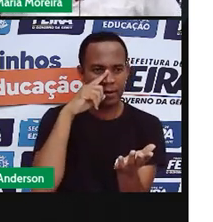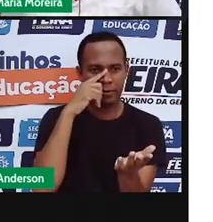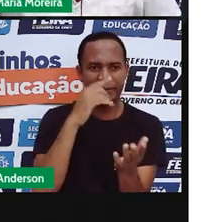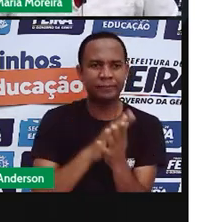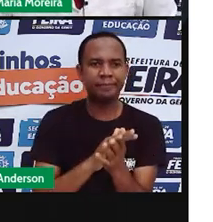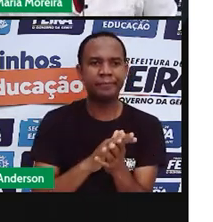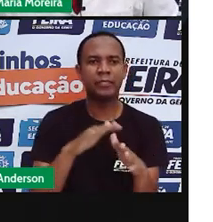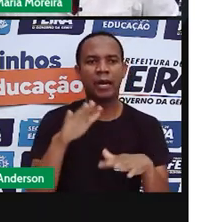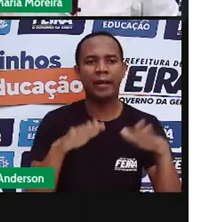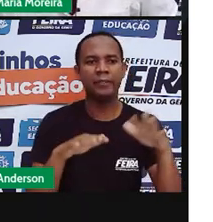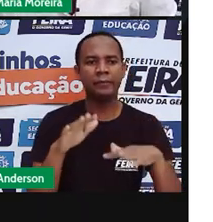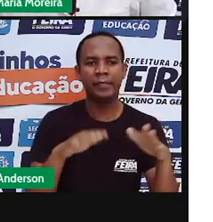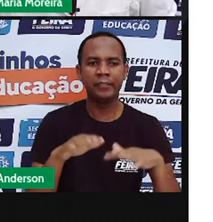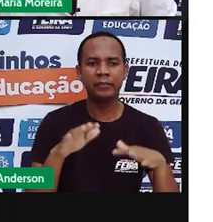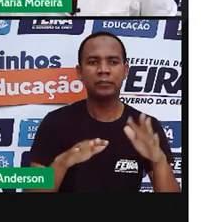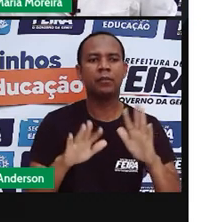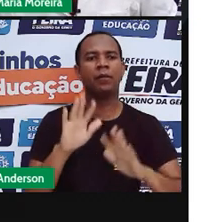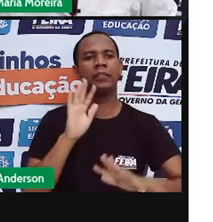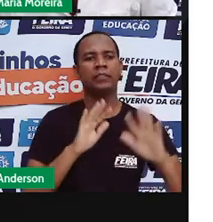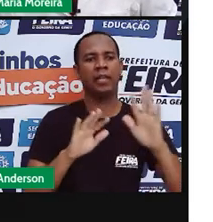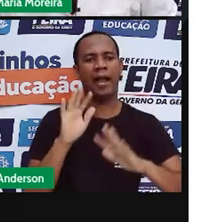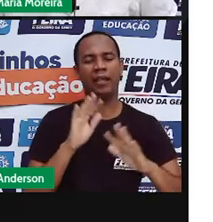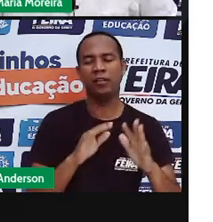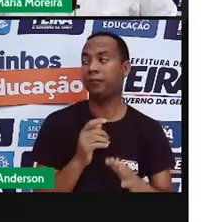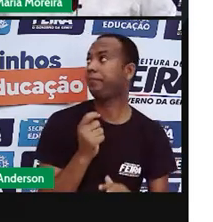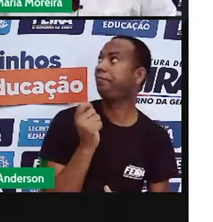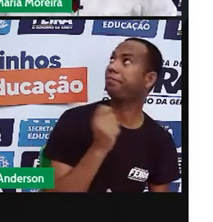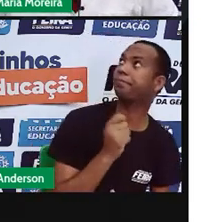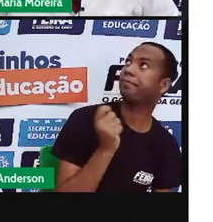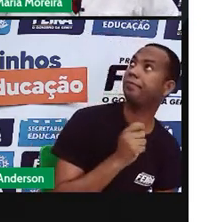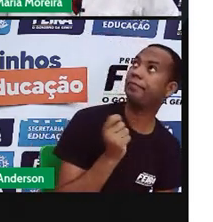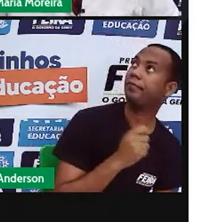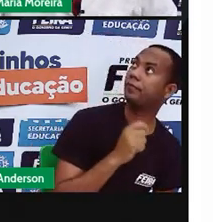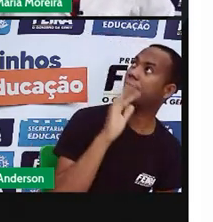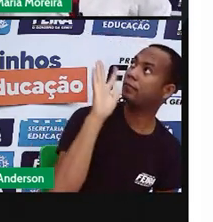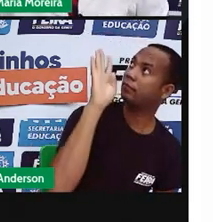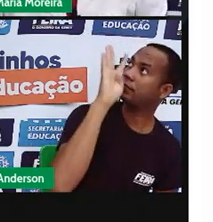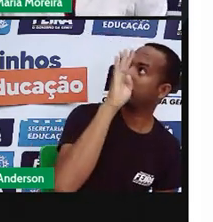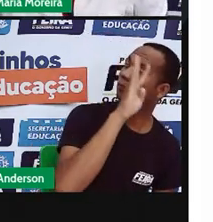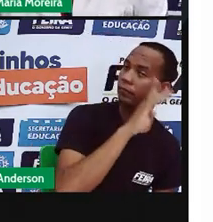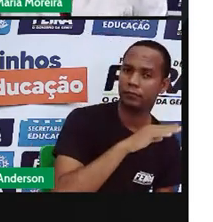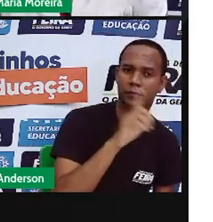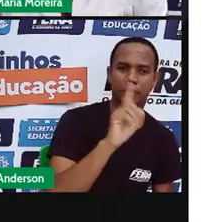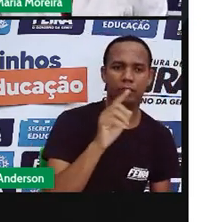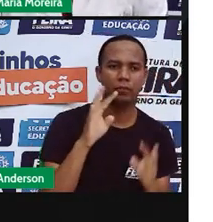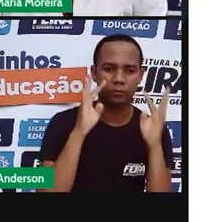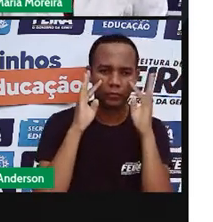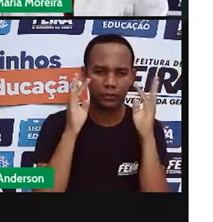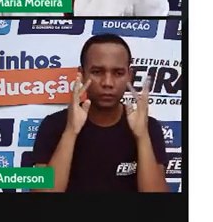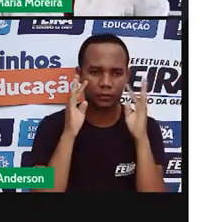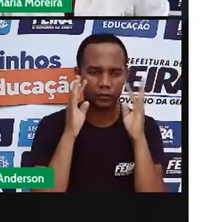costa. Pra gente também não se machucar. Tá bom? Então fica aí a orientação da gente pra vocês, tá?